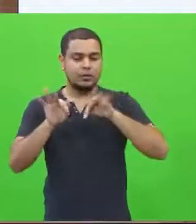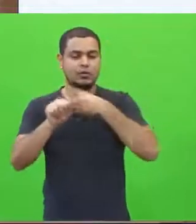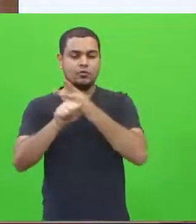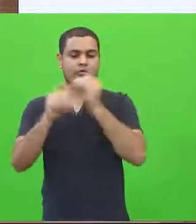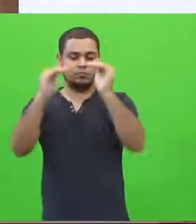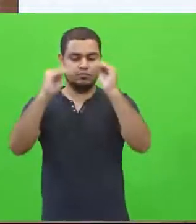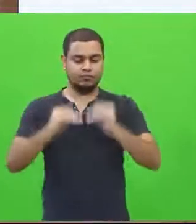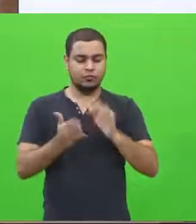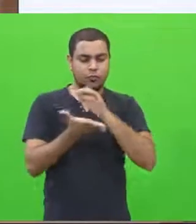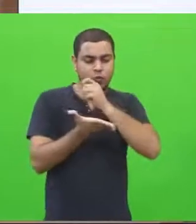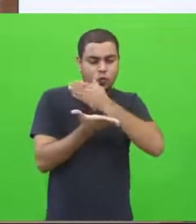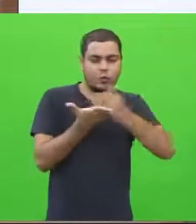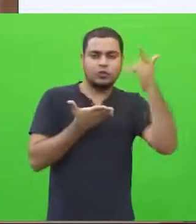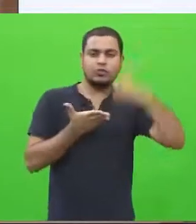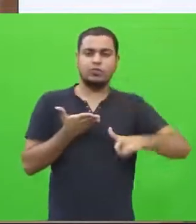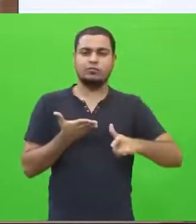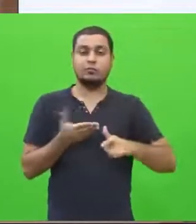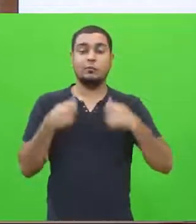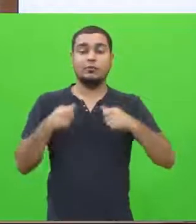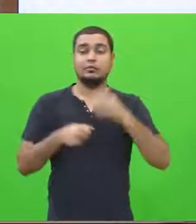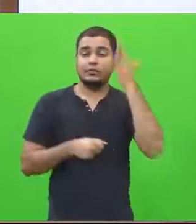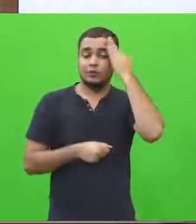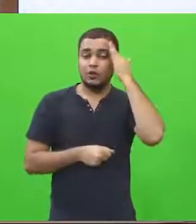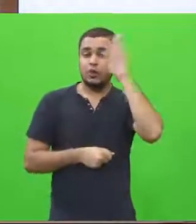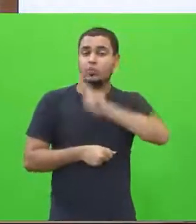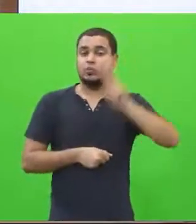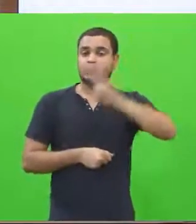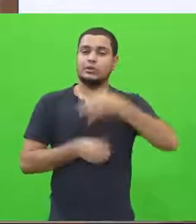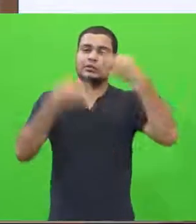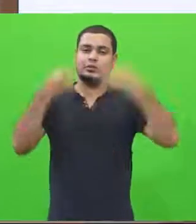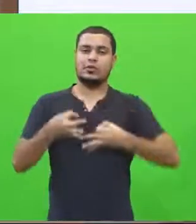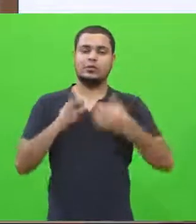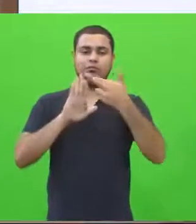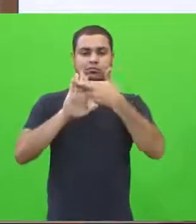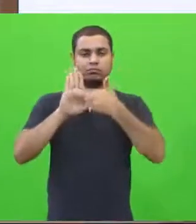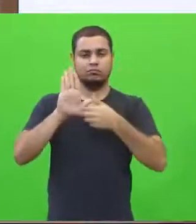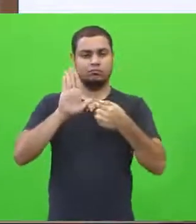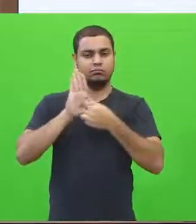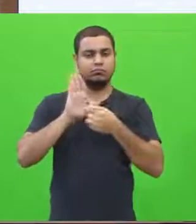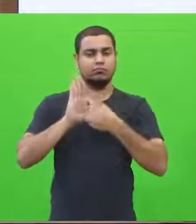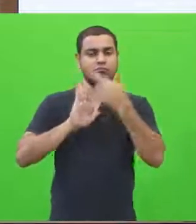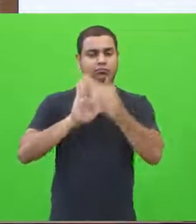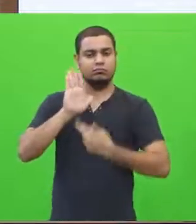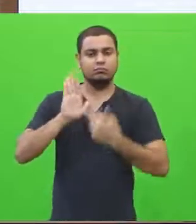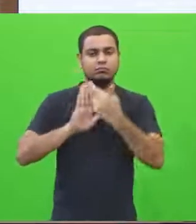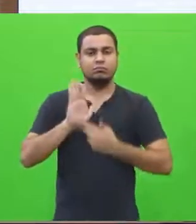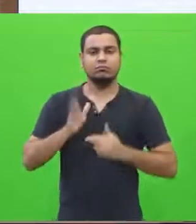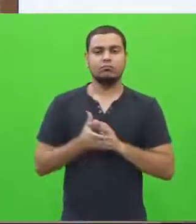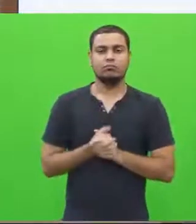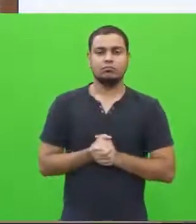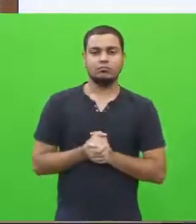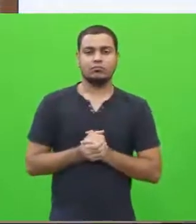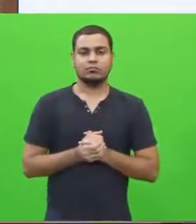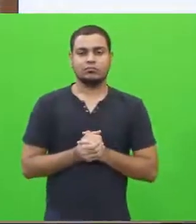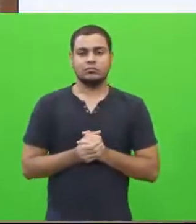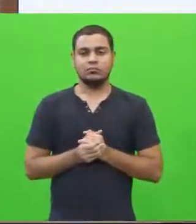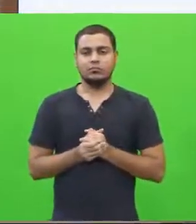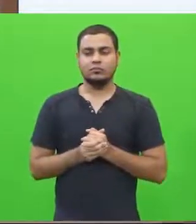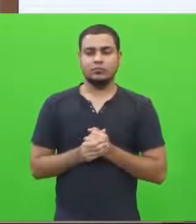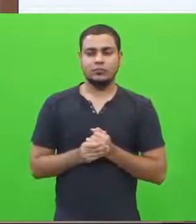importante? Eu preciso saber a utilização dessas regras. Não saber definir se é sinal de